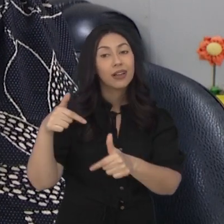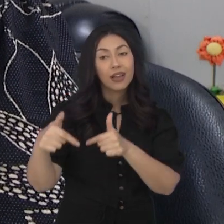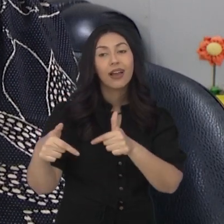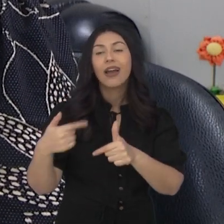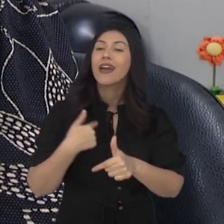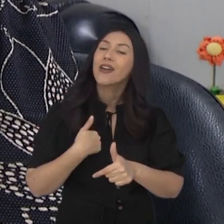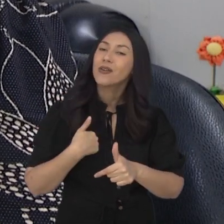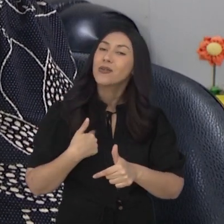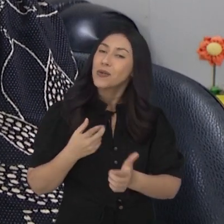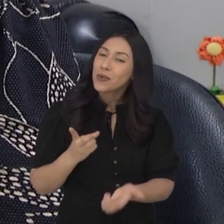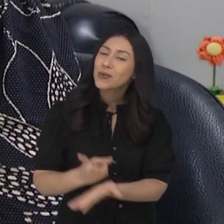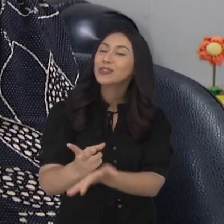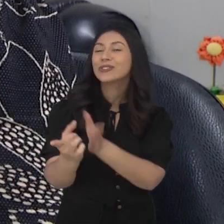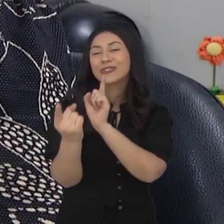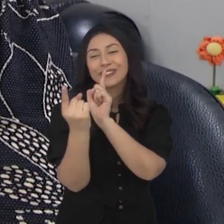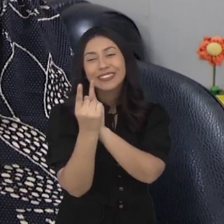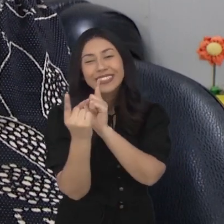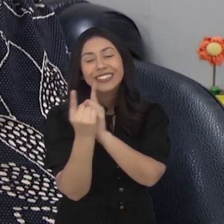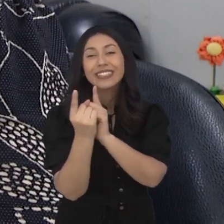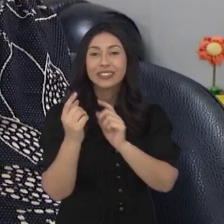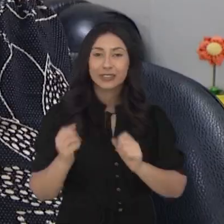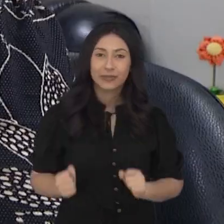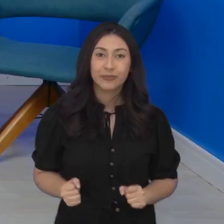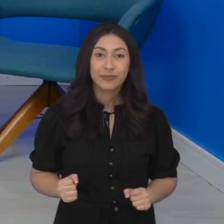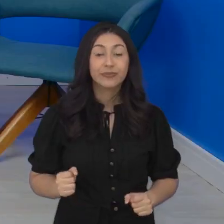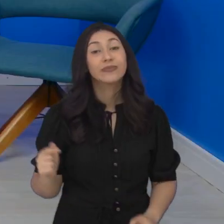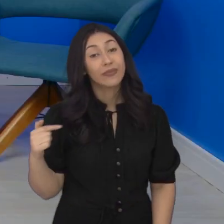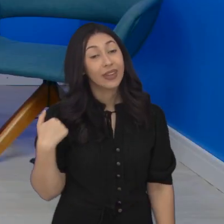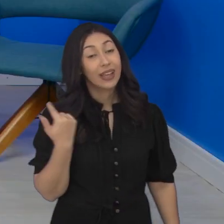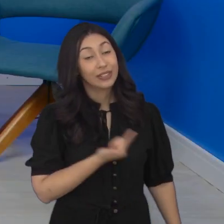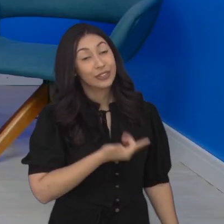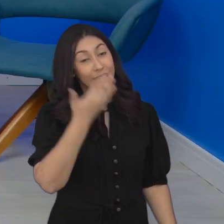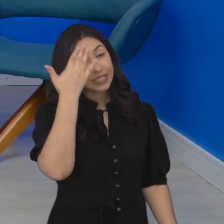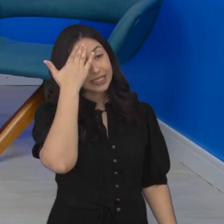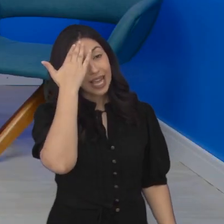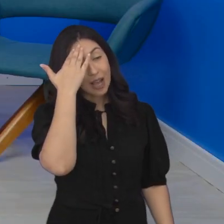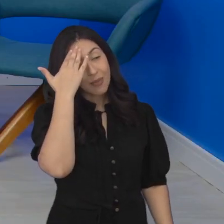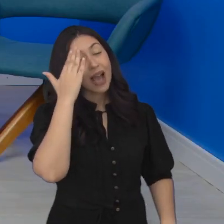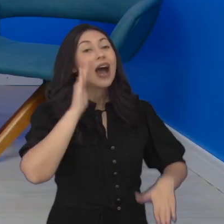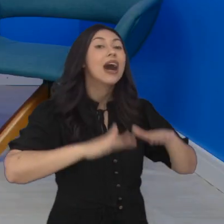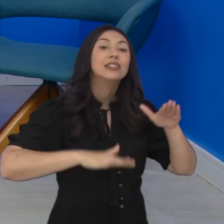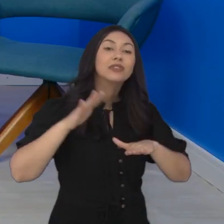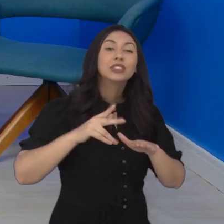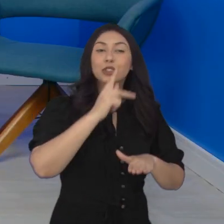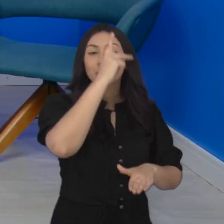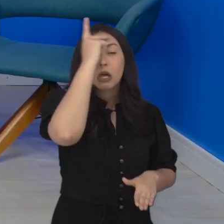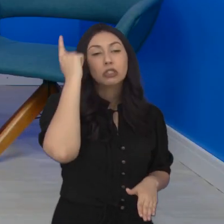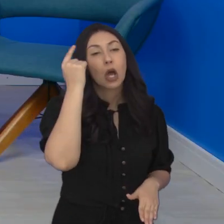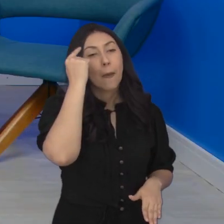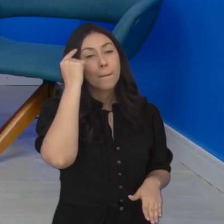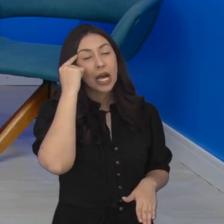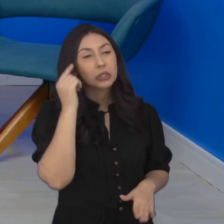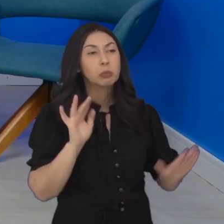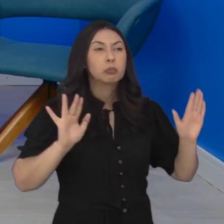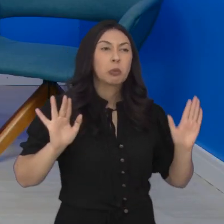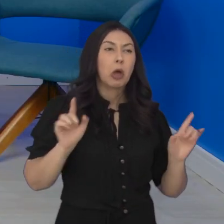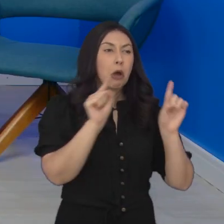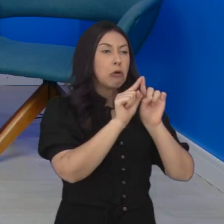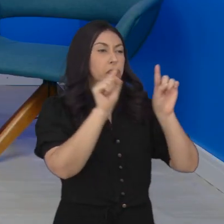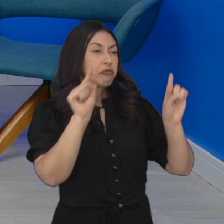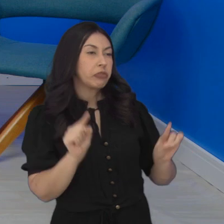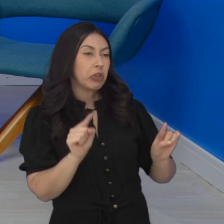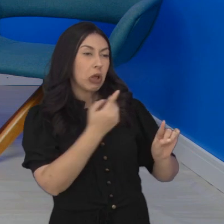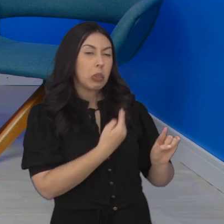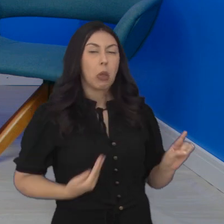desafios que estão surgindo, eu posso estar atendendo as pessoas. Marina, a gente sabe que muitas vezes as pessoas têm a impressão de que o funcionário